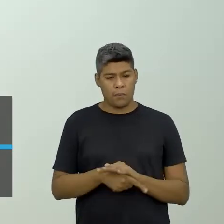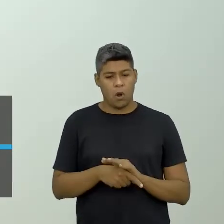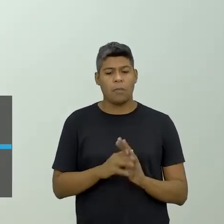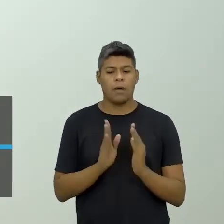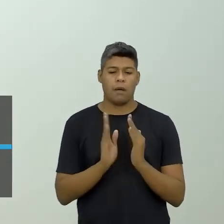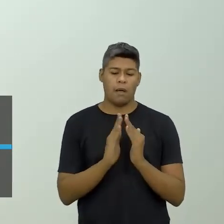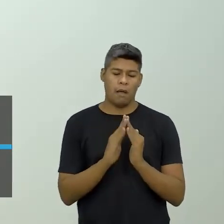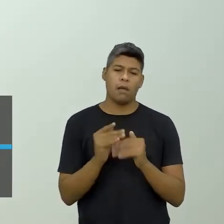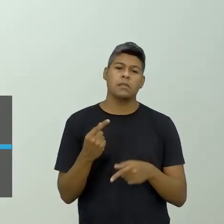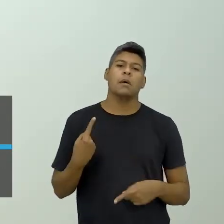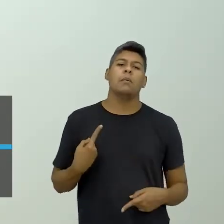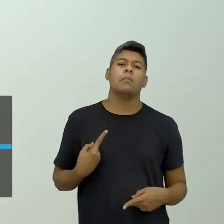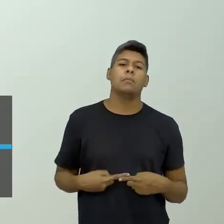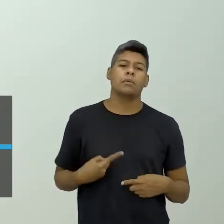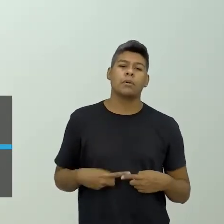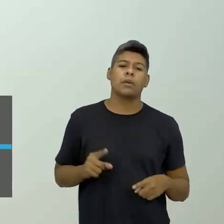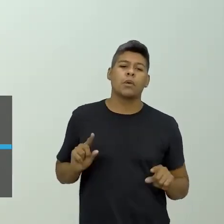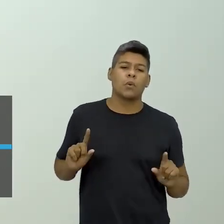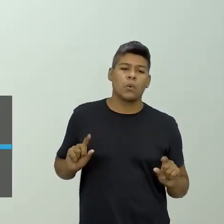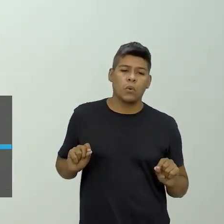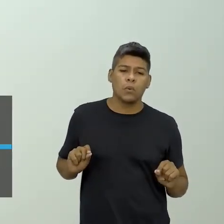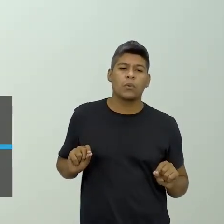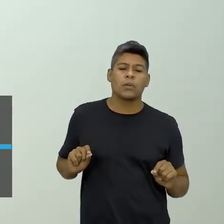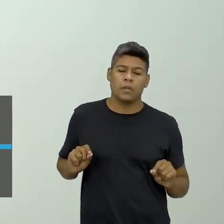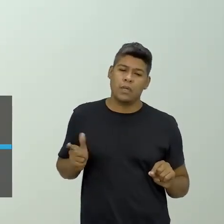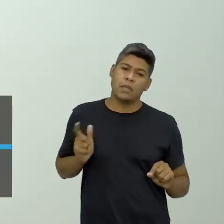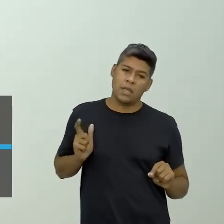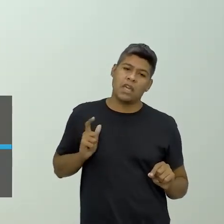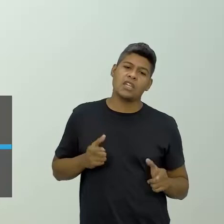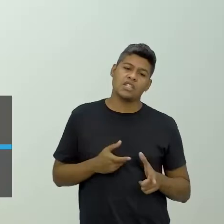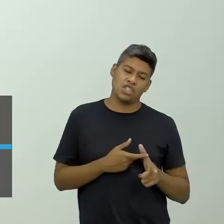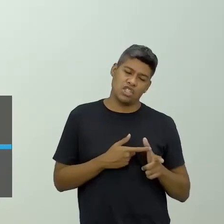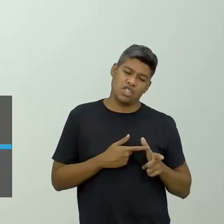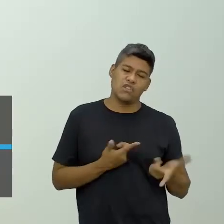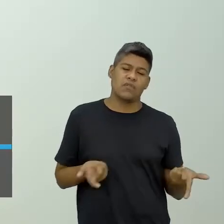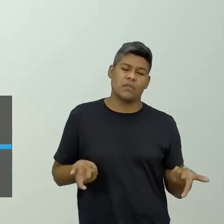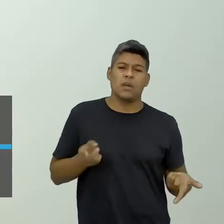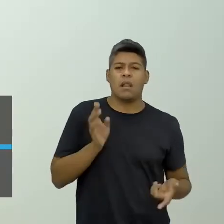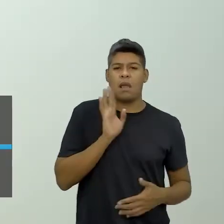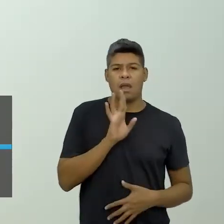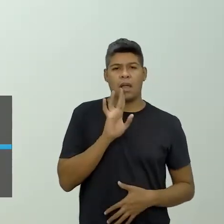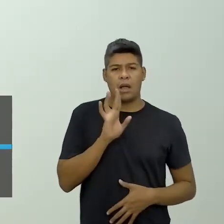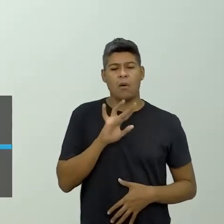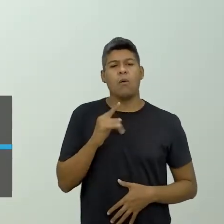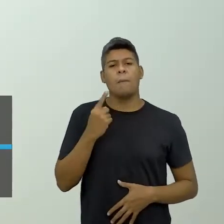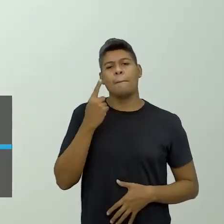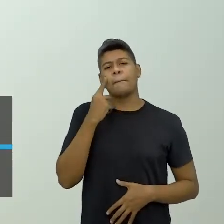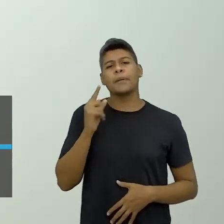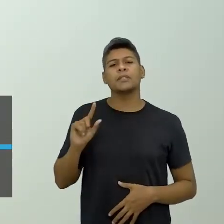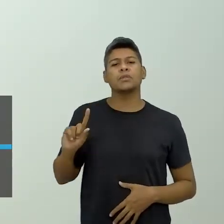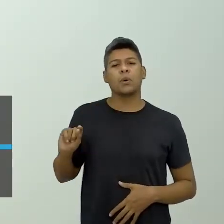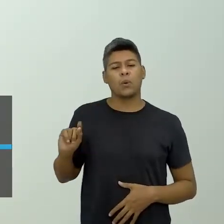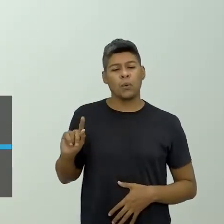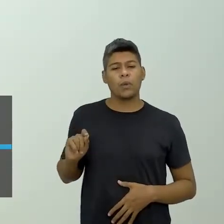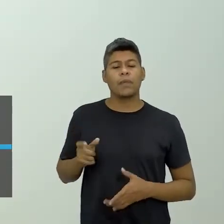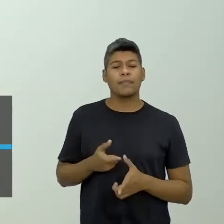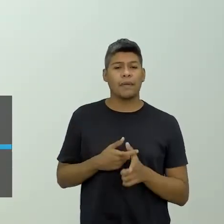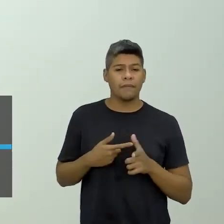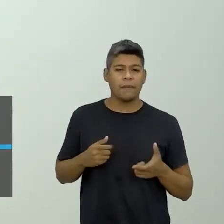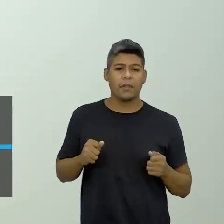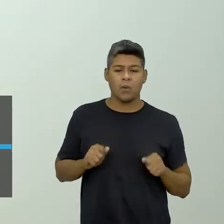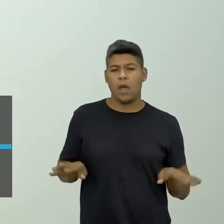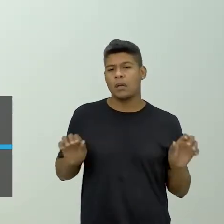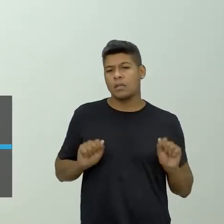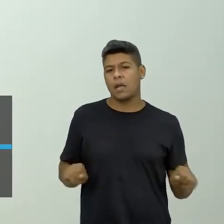casa porque tava com essa dividinha, então, eu achei bem legal, pensou aí no que tava devendo e não ficou